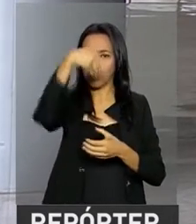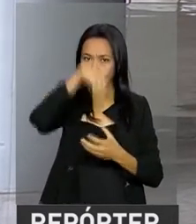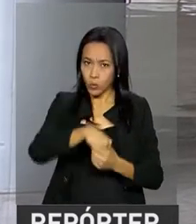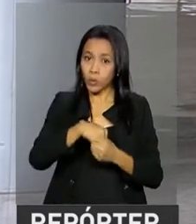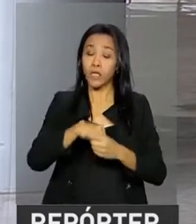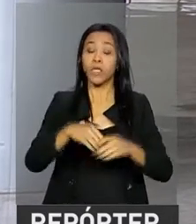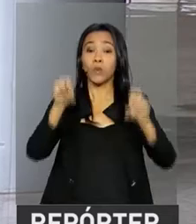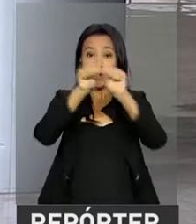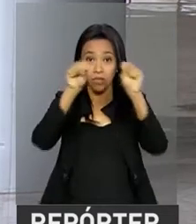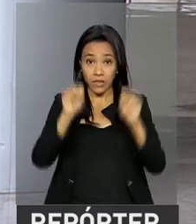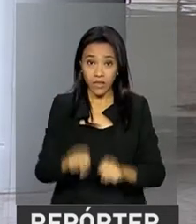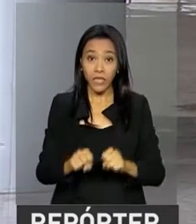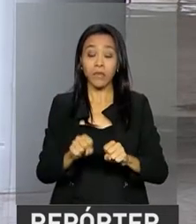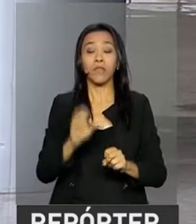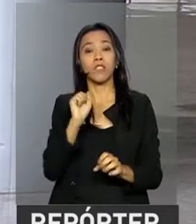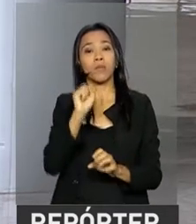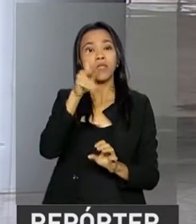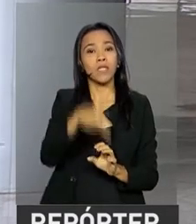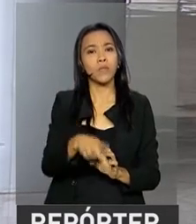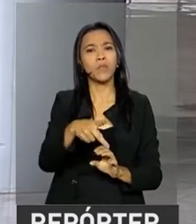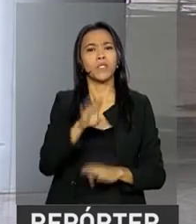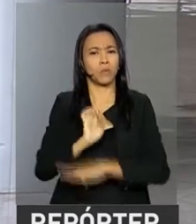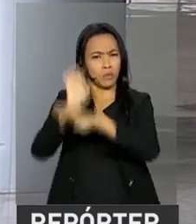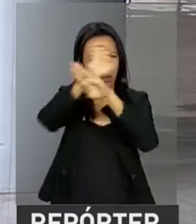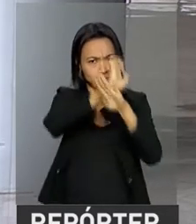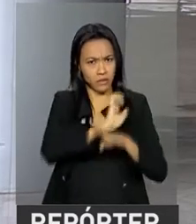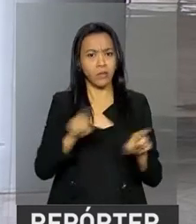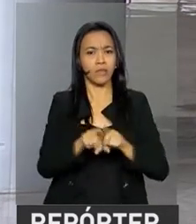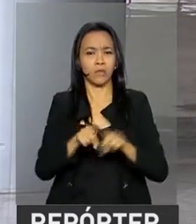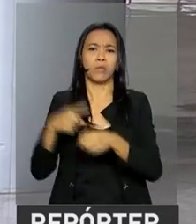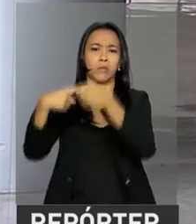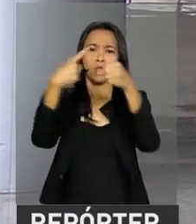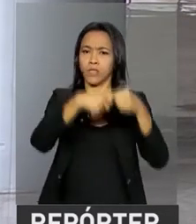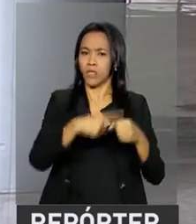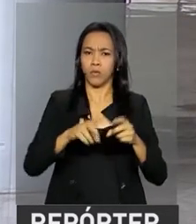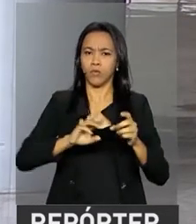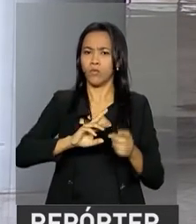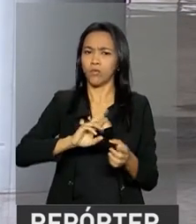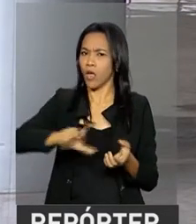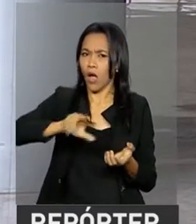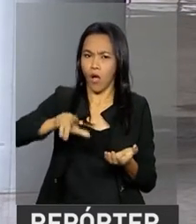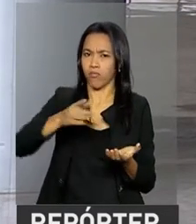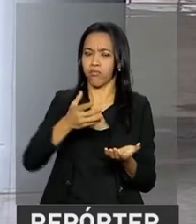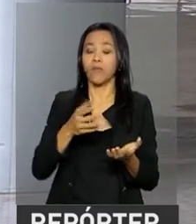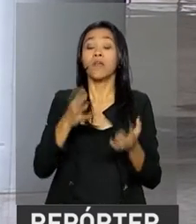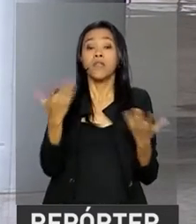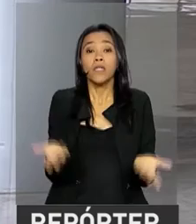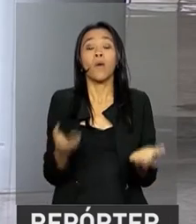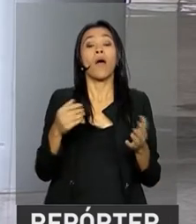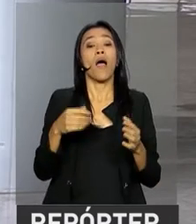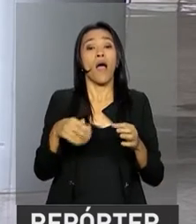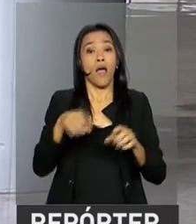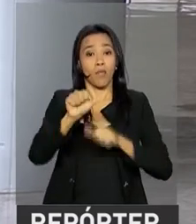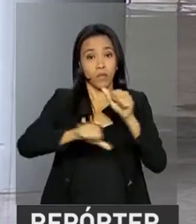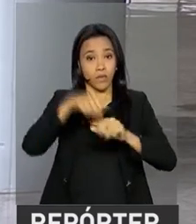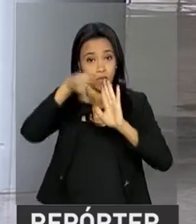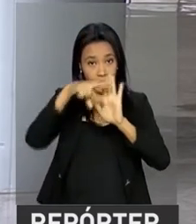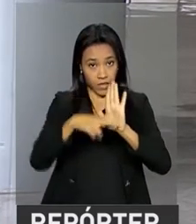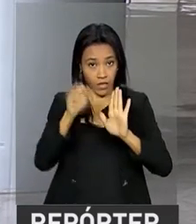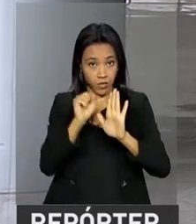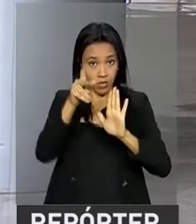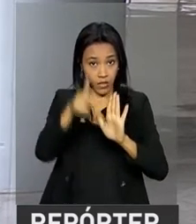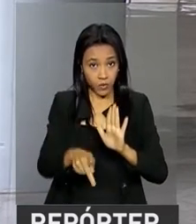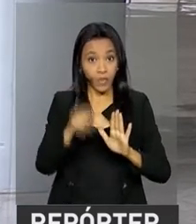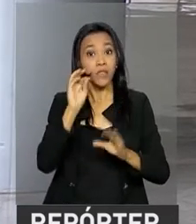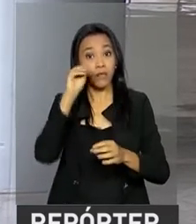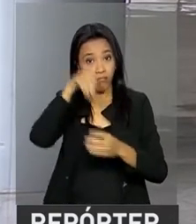os servidores públicos dos estados e dos municípios. Portanto, a reforma da Previdência, que já tramita lá no Congresso Nacional,